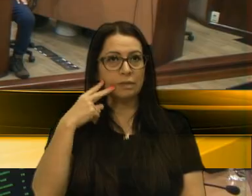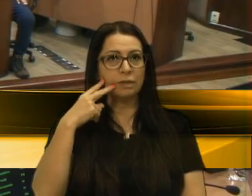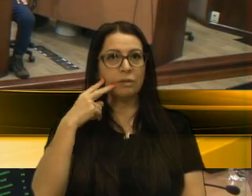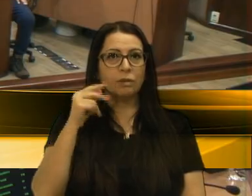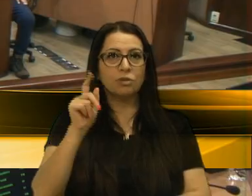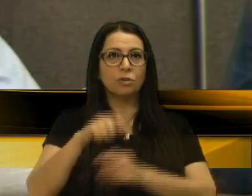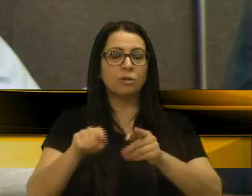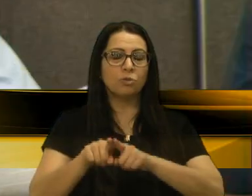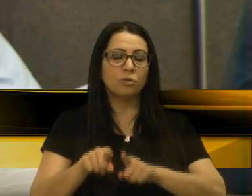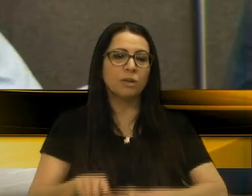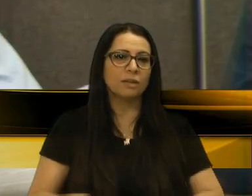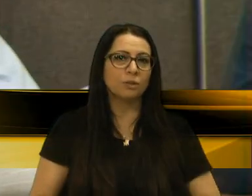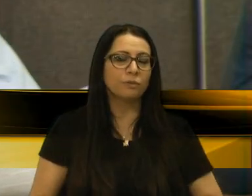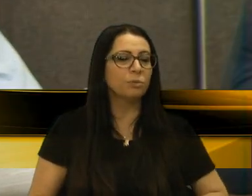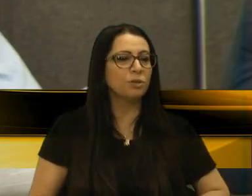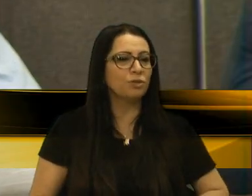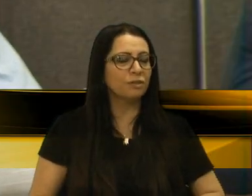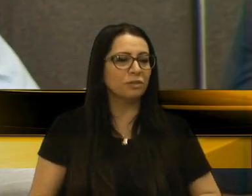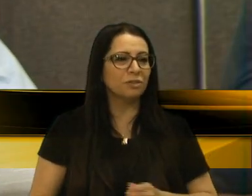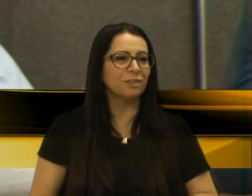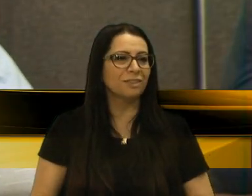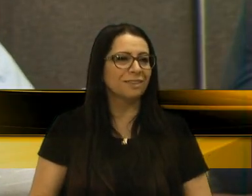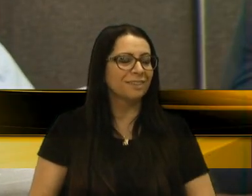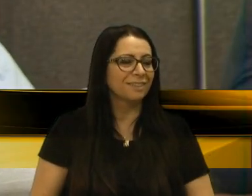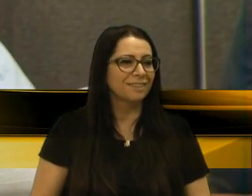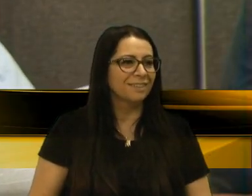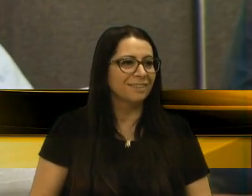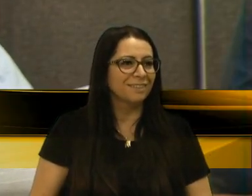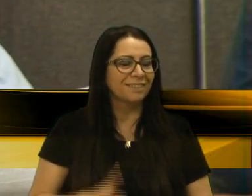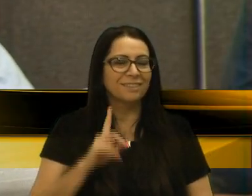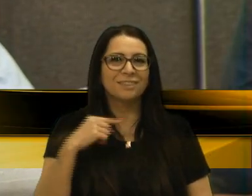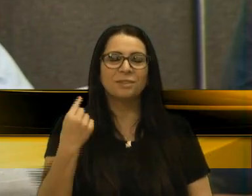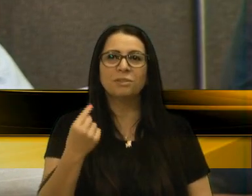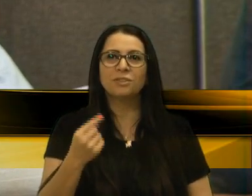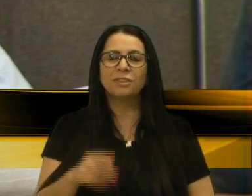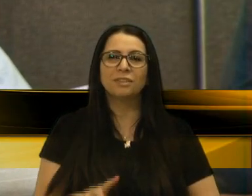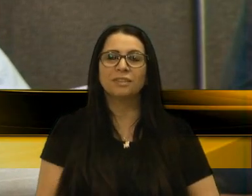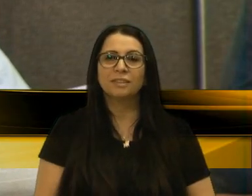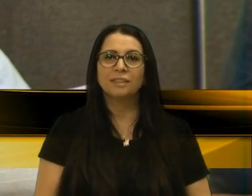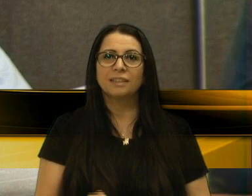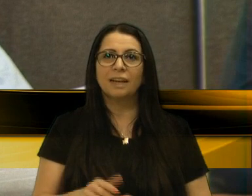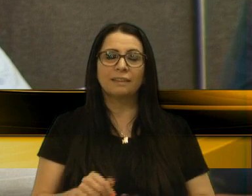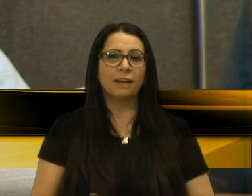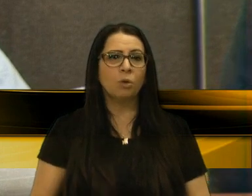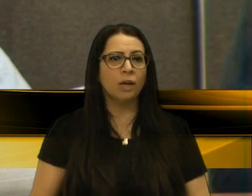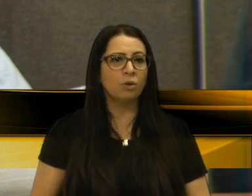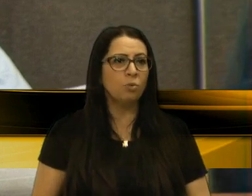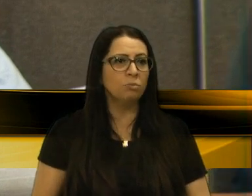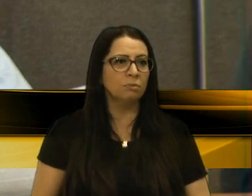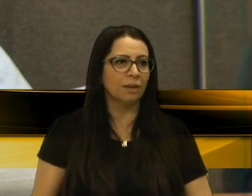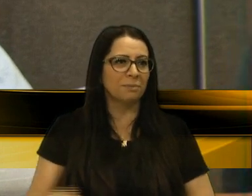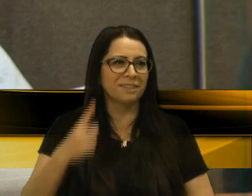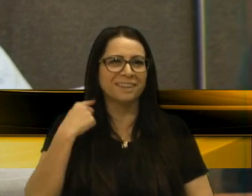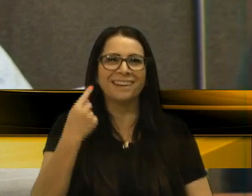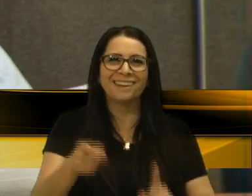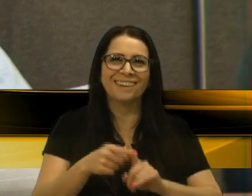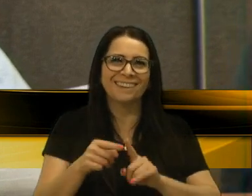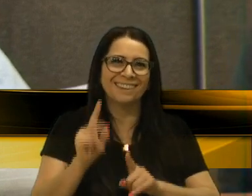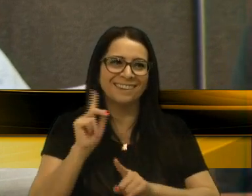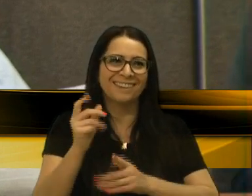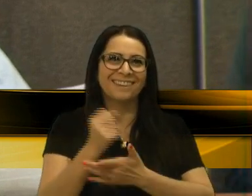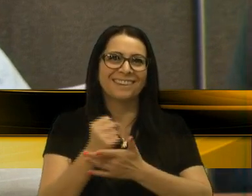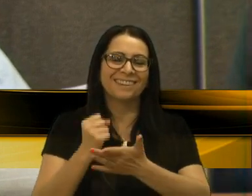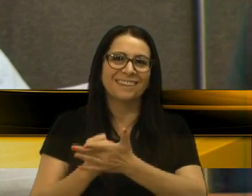protocolou aqui nessa casa um projeto. Justamente ele estabelece requisitos para compra e